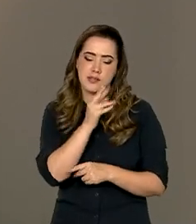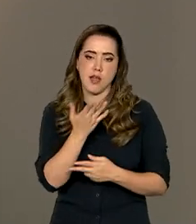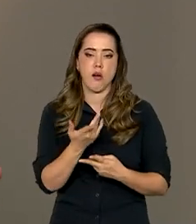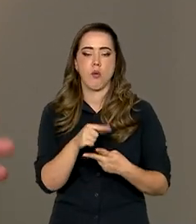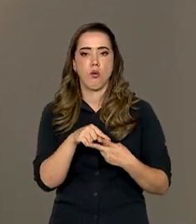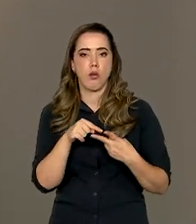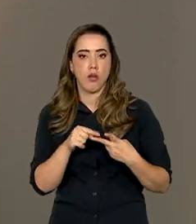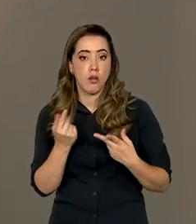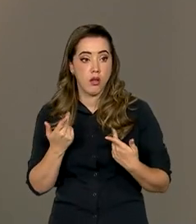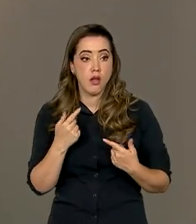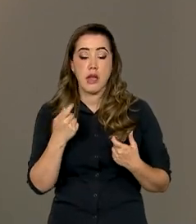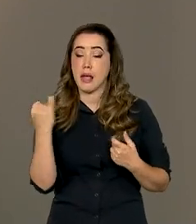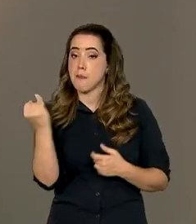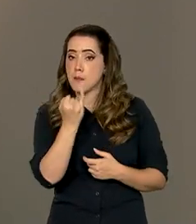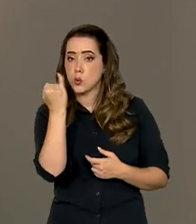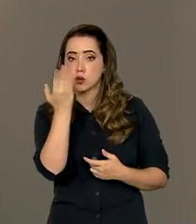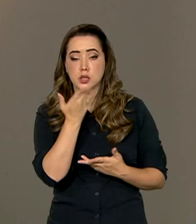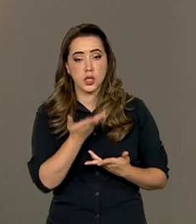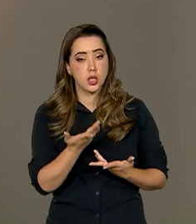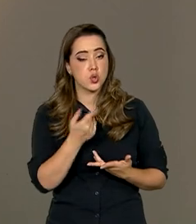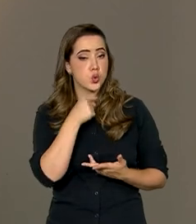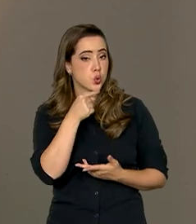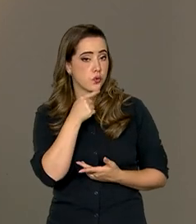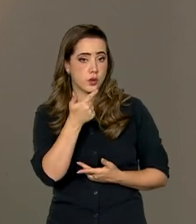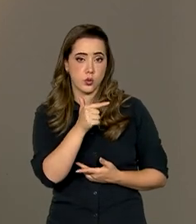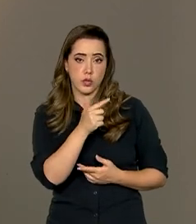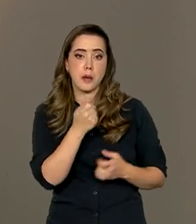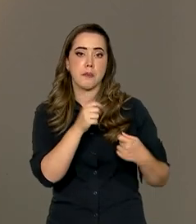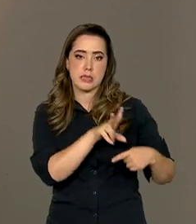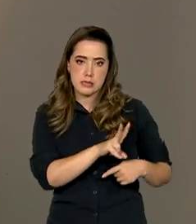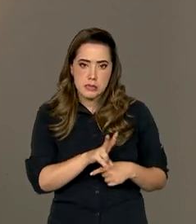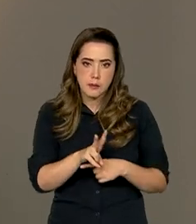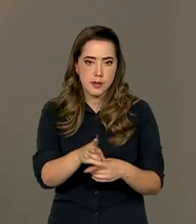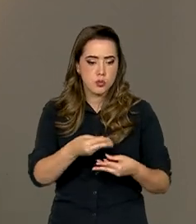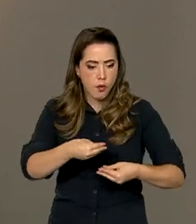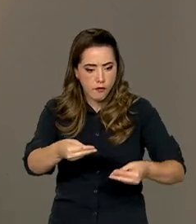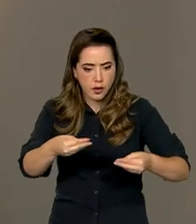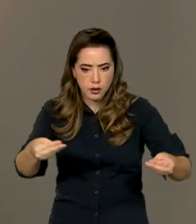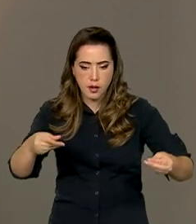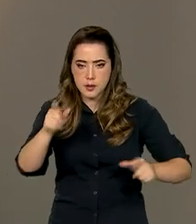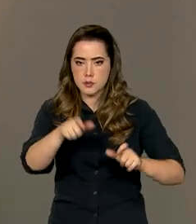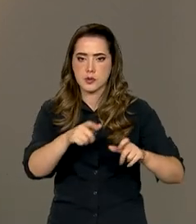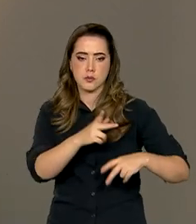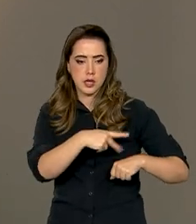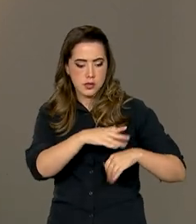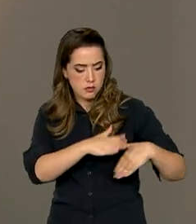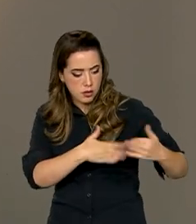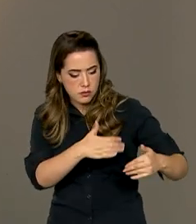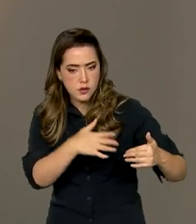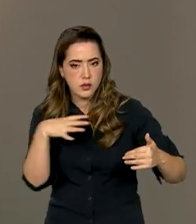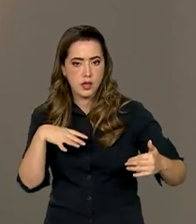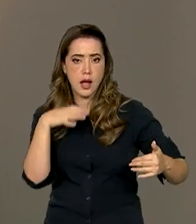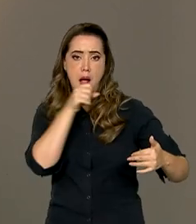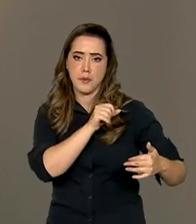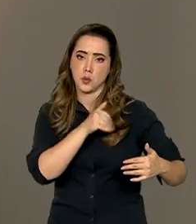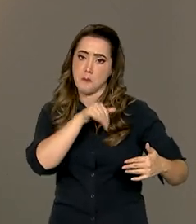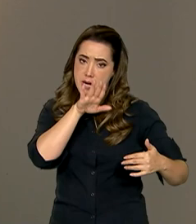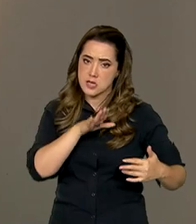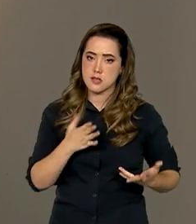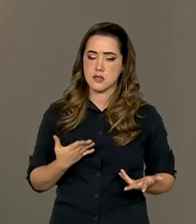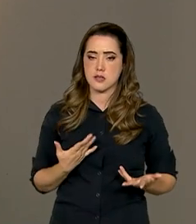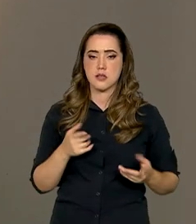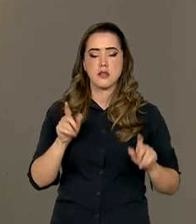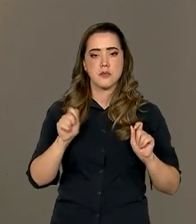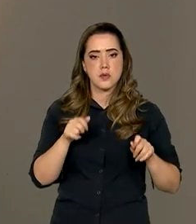dúvida que irrigar o mercado de crédito é a grande solução para que esse país possa desenvolver mais e, talvez, vai